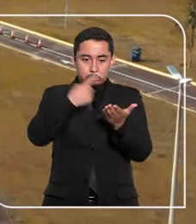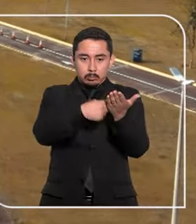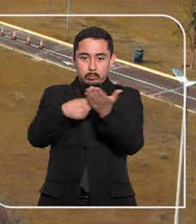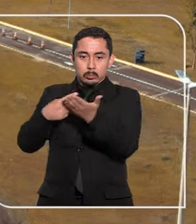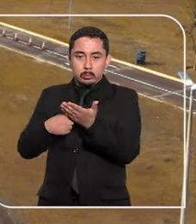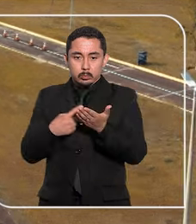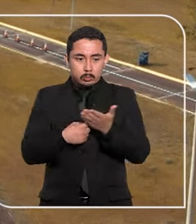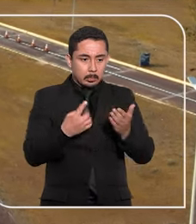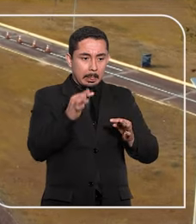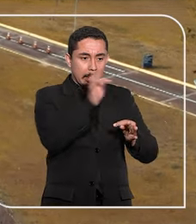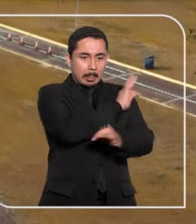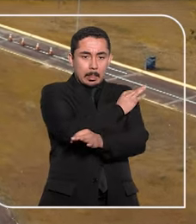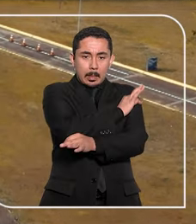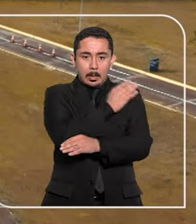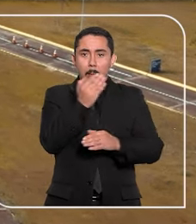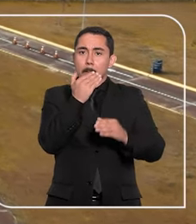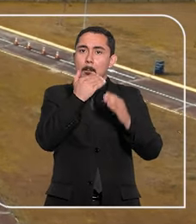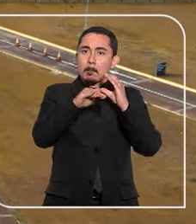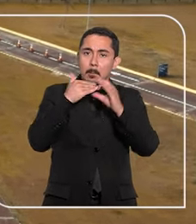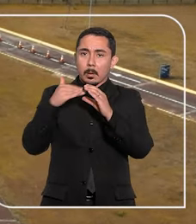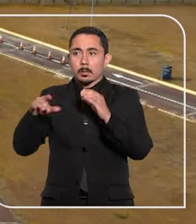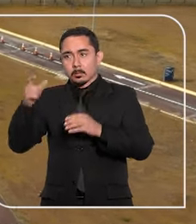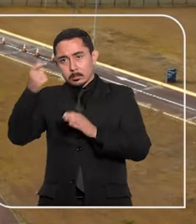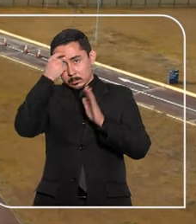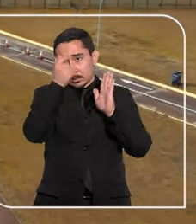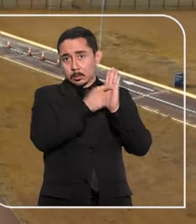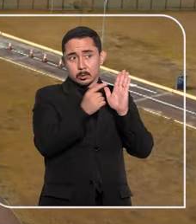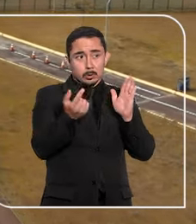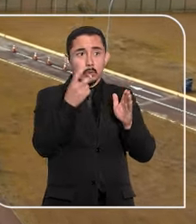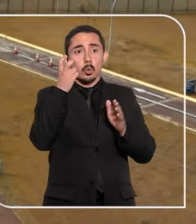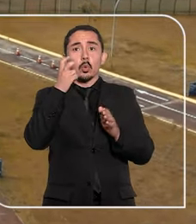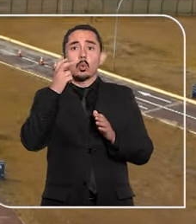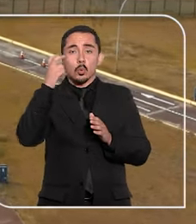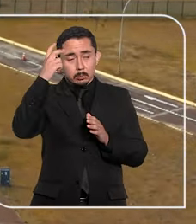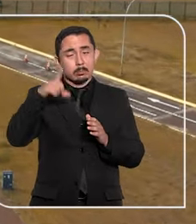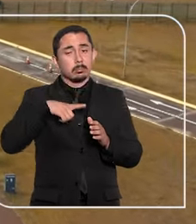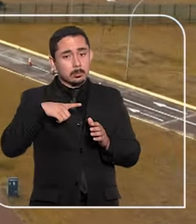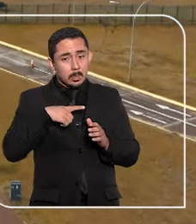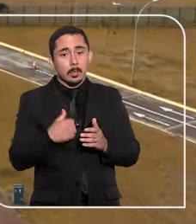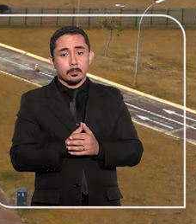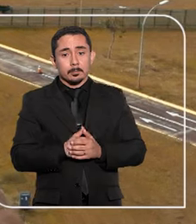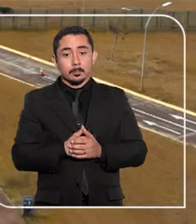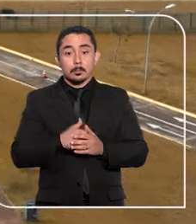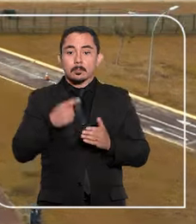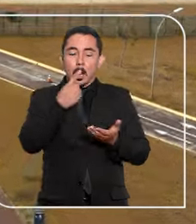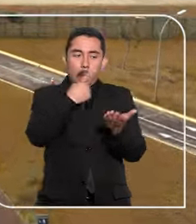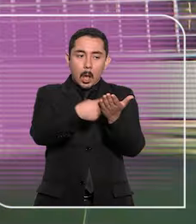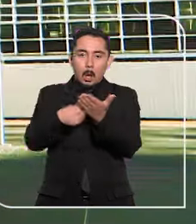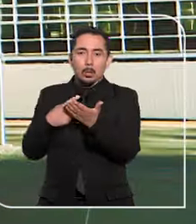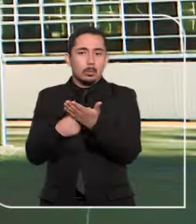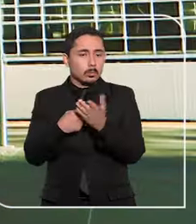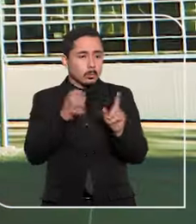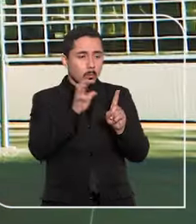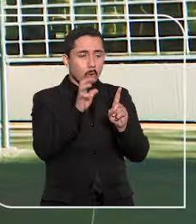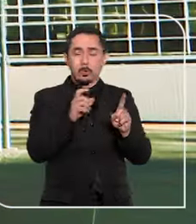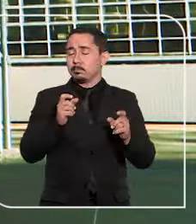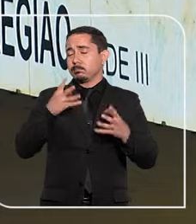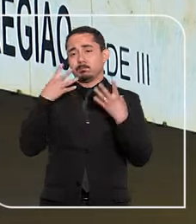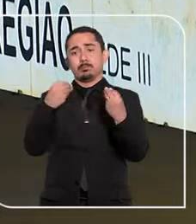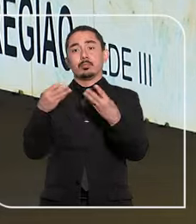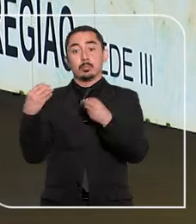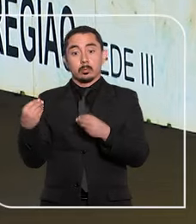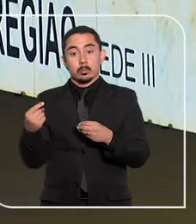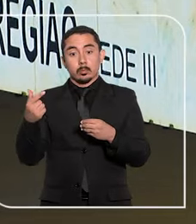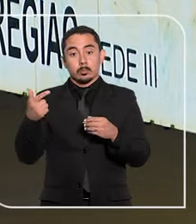cooperação técnica para repasse de conhecimento de inteligência artificial. E o impacto desses acordos é enorme. Com o Tribunal Regional